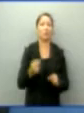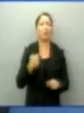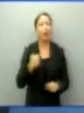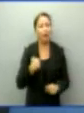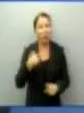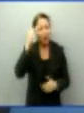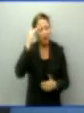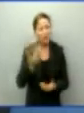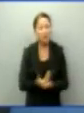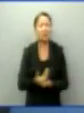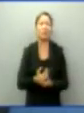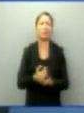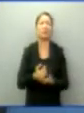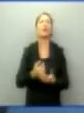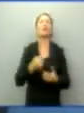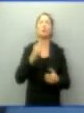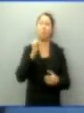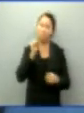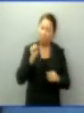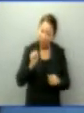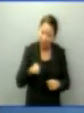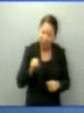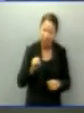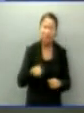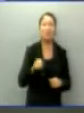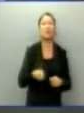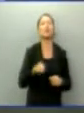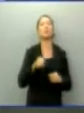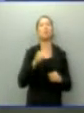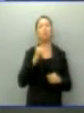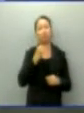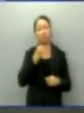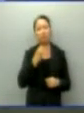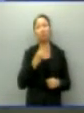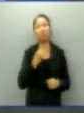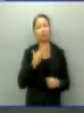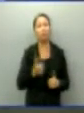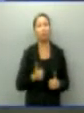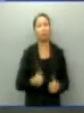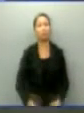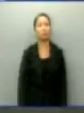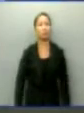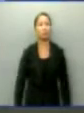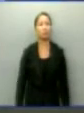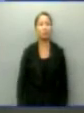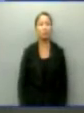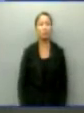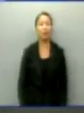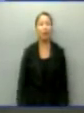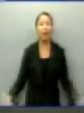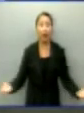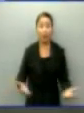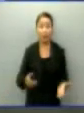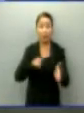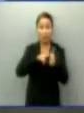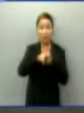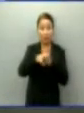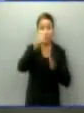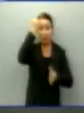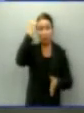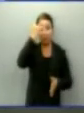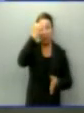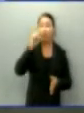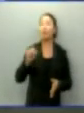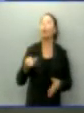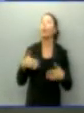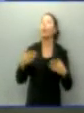acredito que é possível mudar esse Estado. Seguindo a ordem do debate, agora quem faz perguntas é o candidato José Roberto do Pessoal. Inicialmente, o senhor